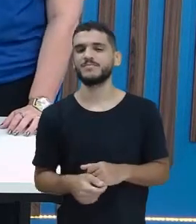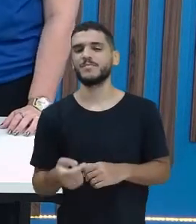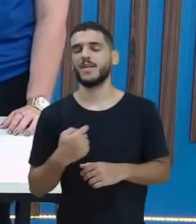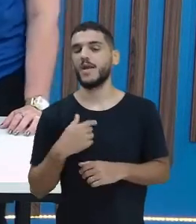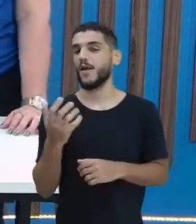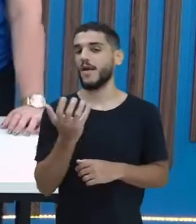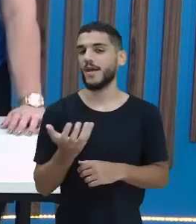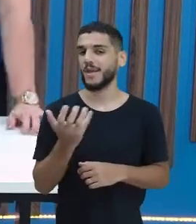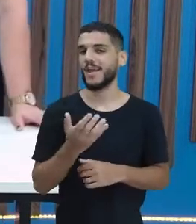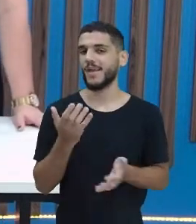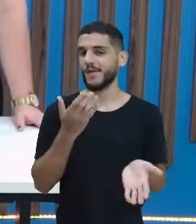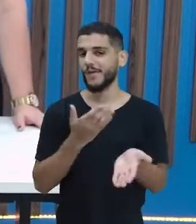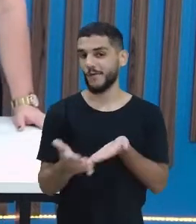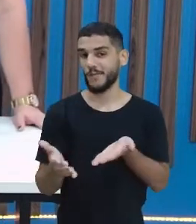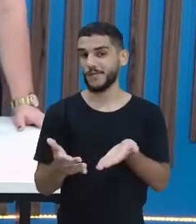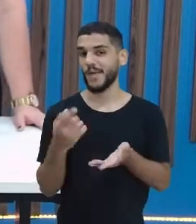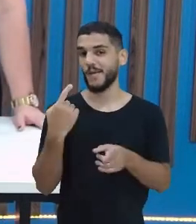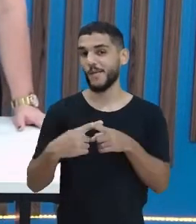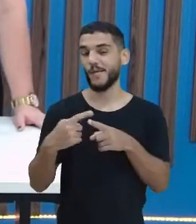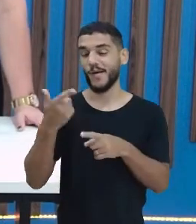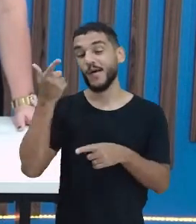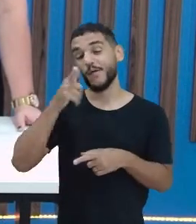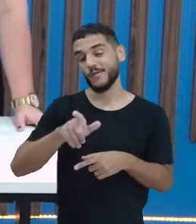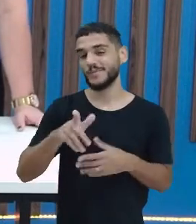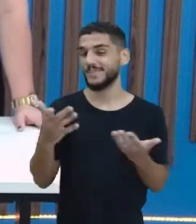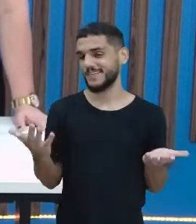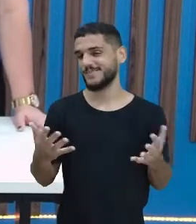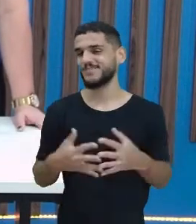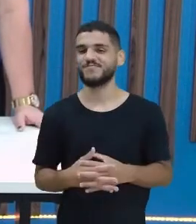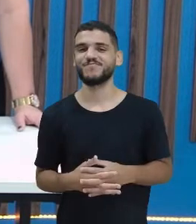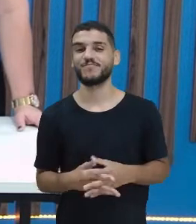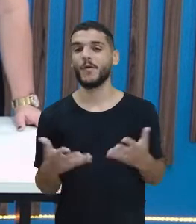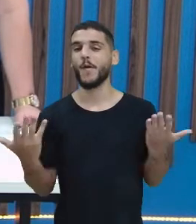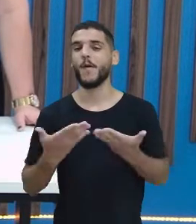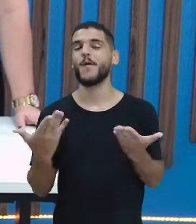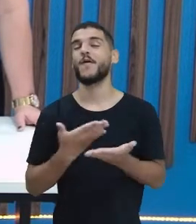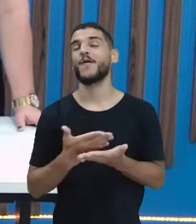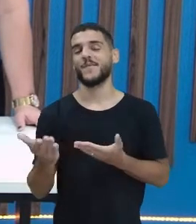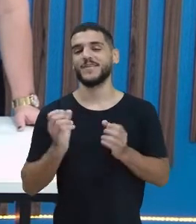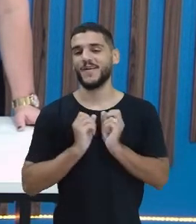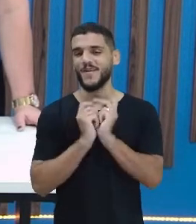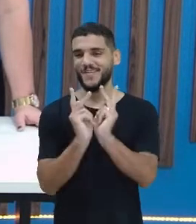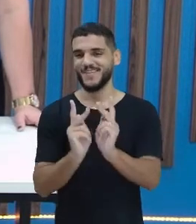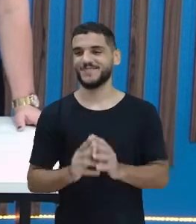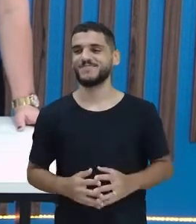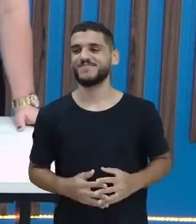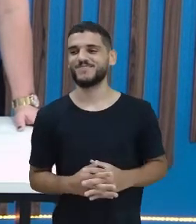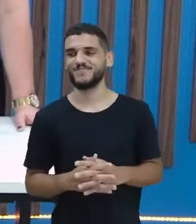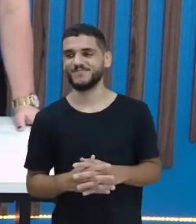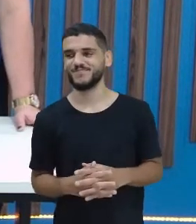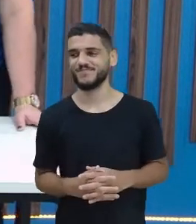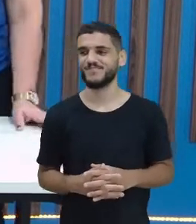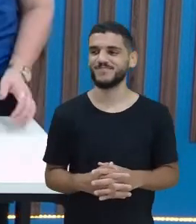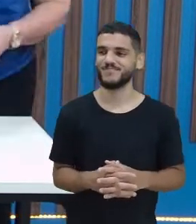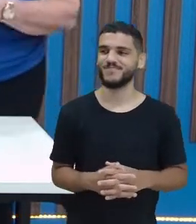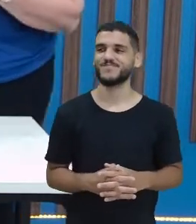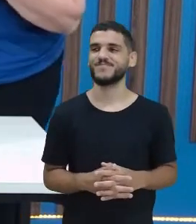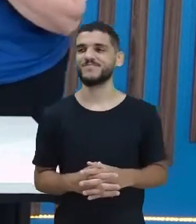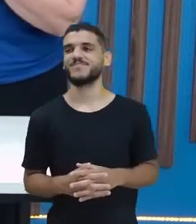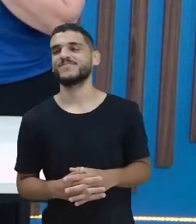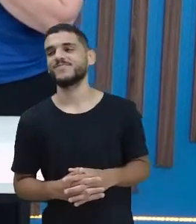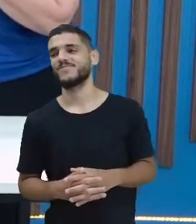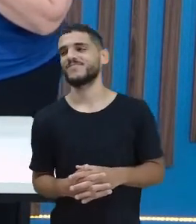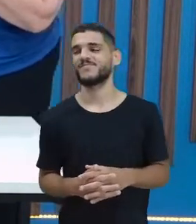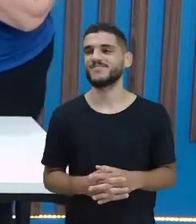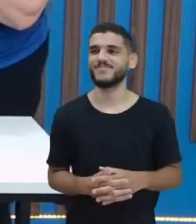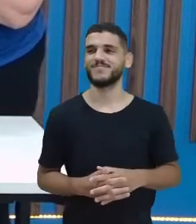começar, porque eu ganhei da última vez. Toda vez eu deixo a senhora, né? Mas hoje eu vou começar. Pode começar. Pronto, já peguei